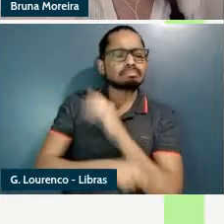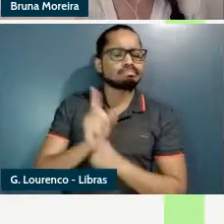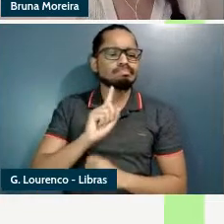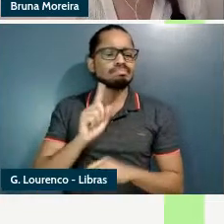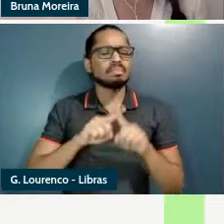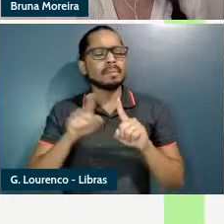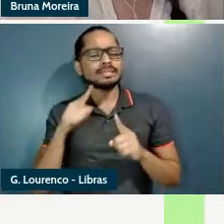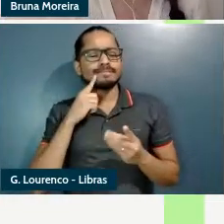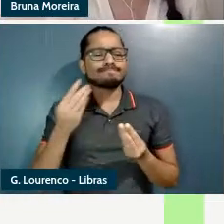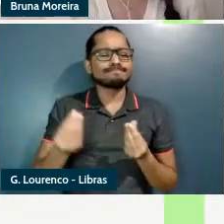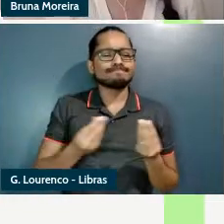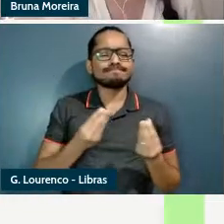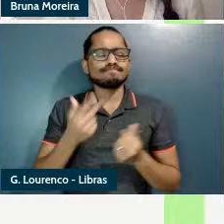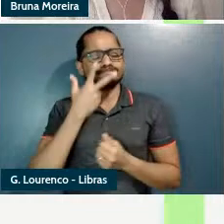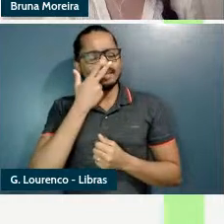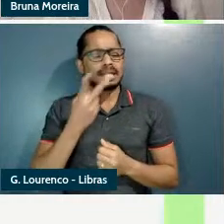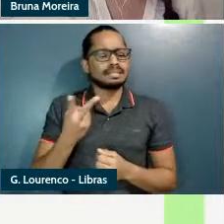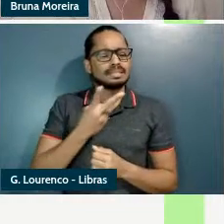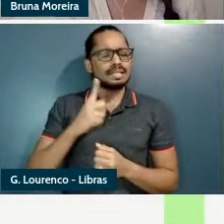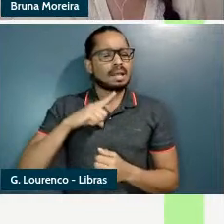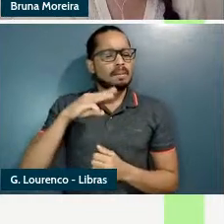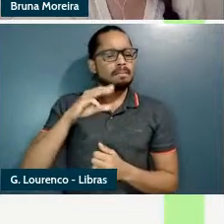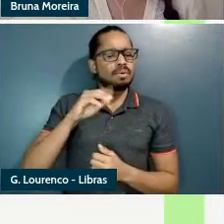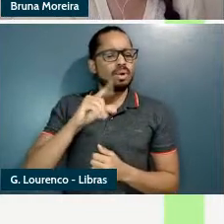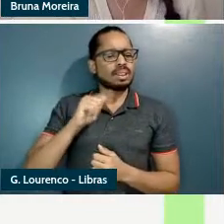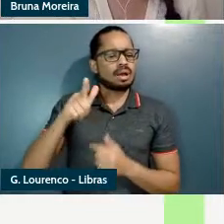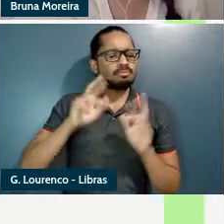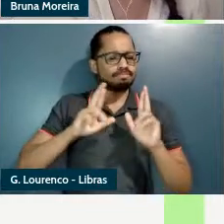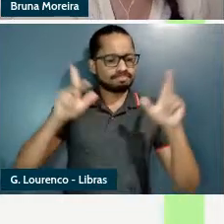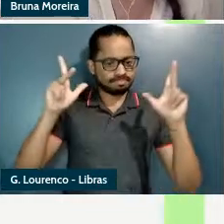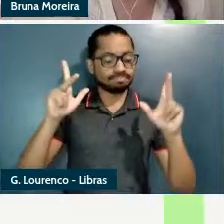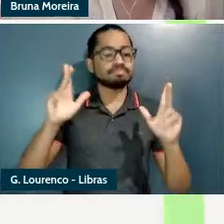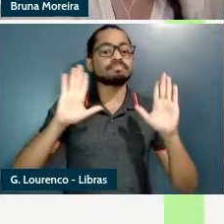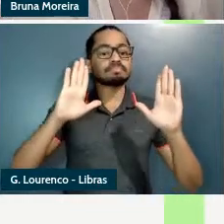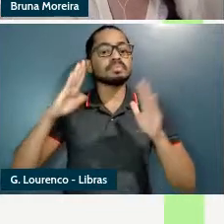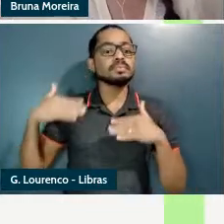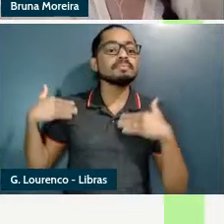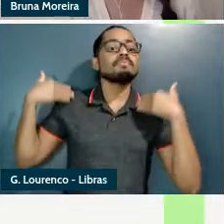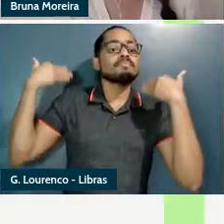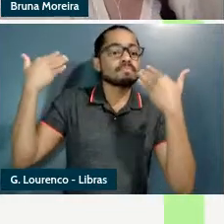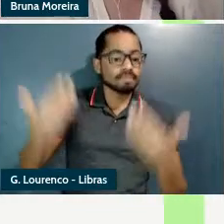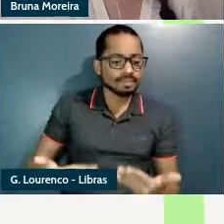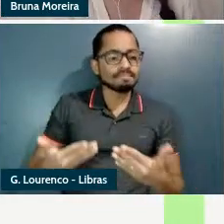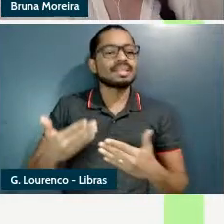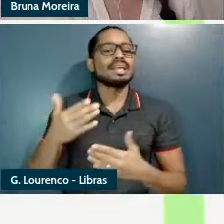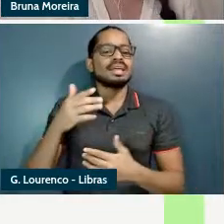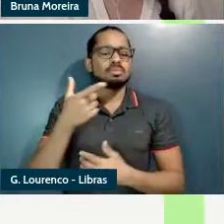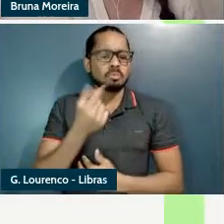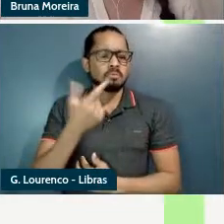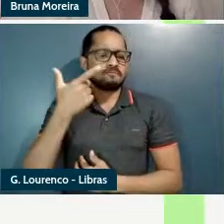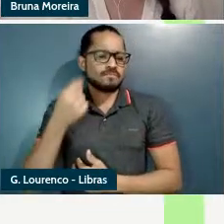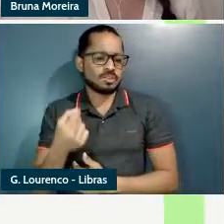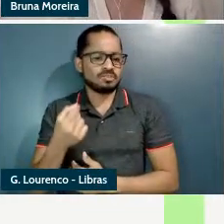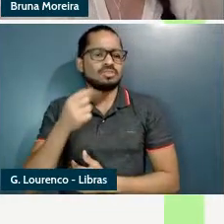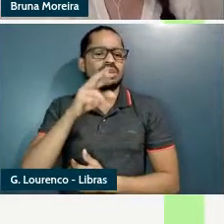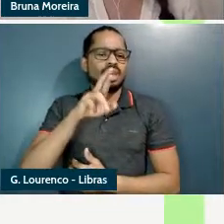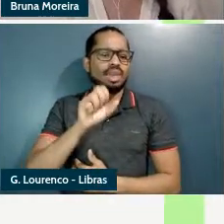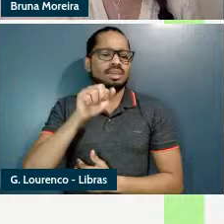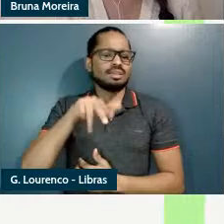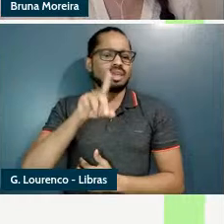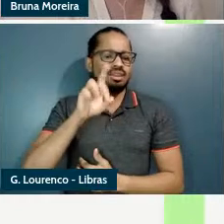poder Rezende e Hesch já aprofundam essa questão analisando o sufixo vel como